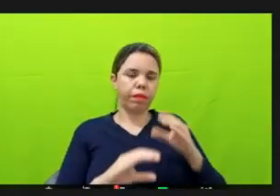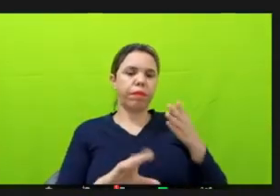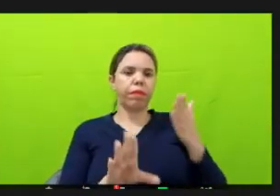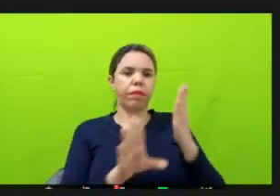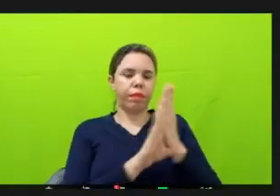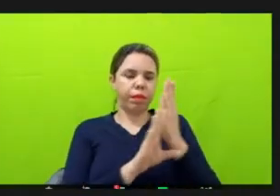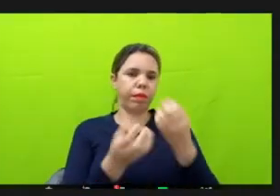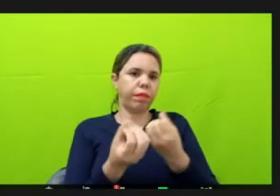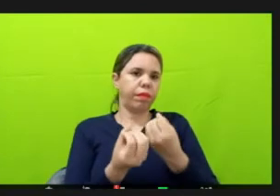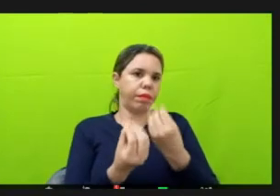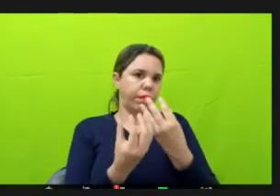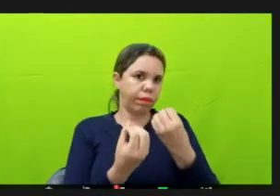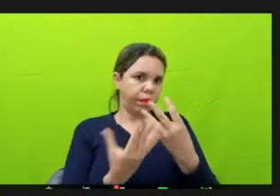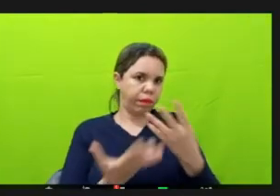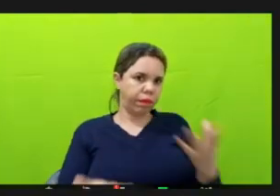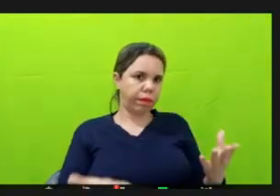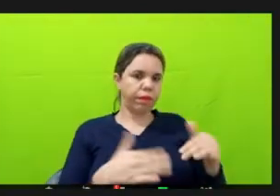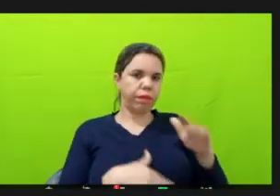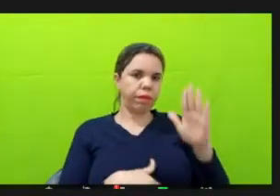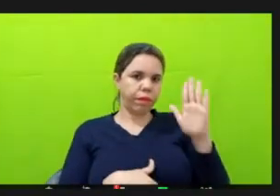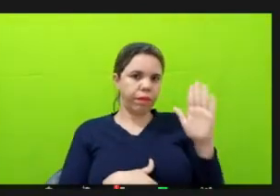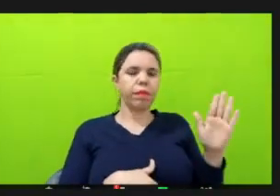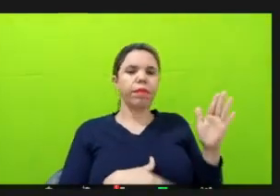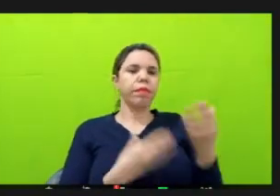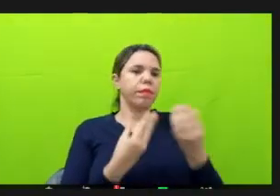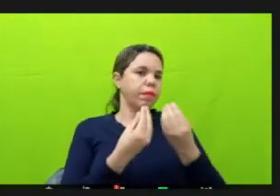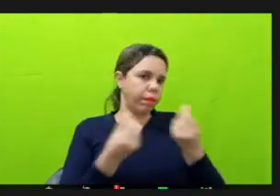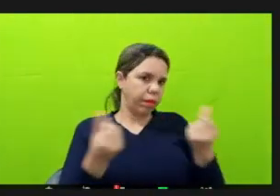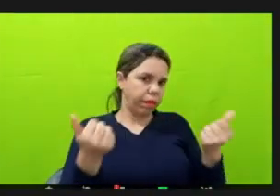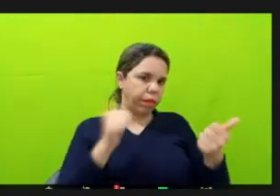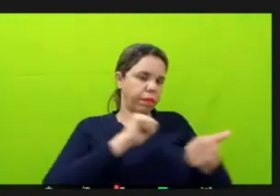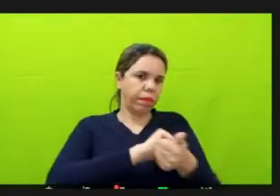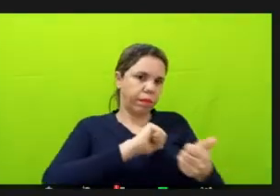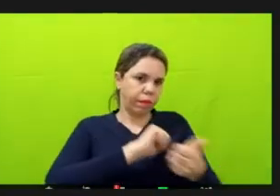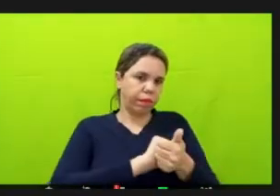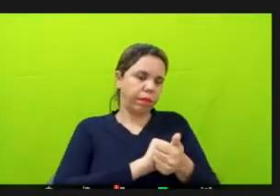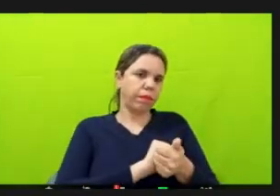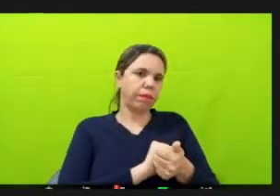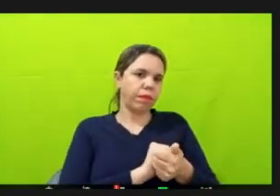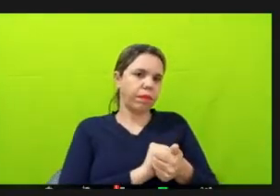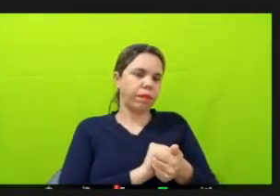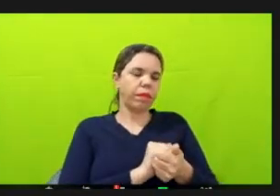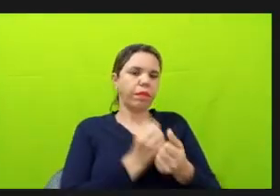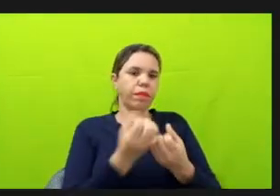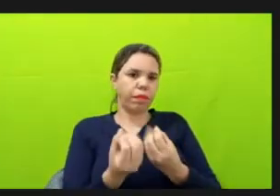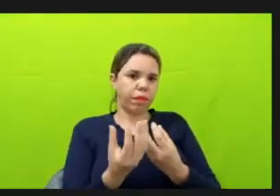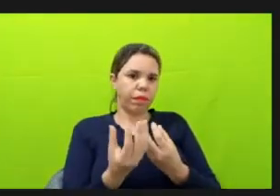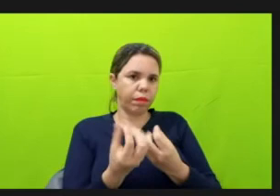mais qualificadas, assim, em termos de dados, o